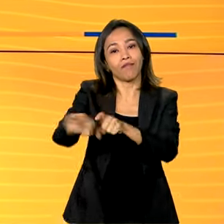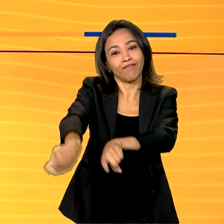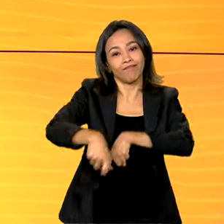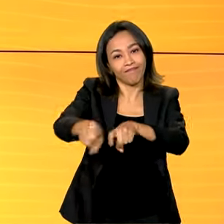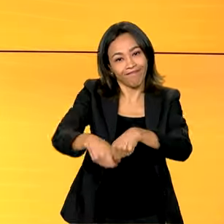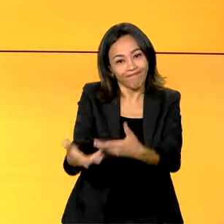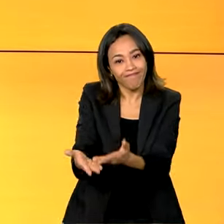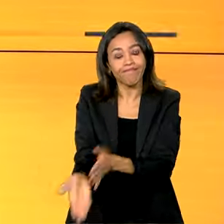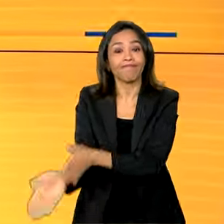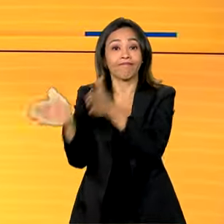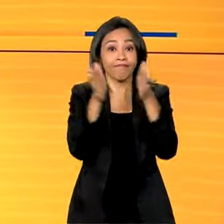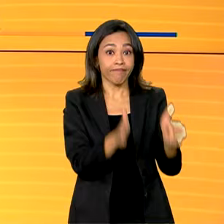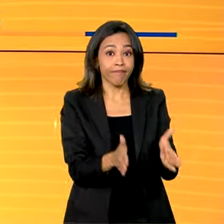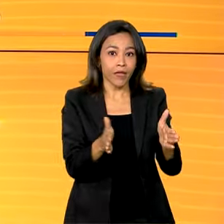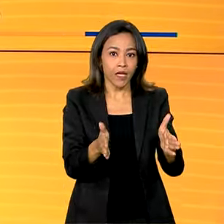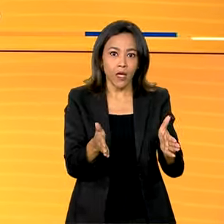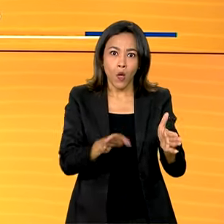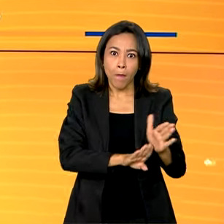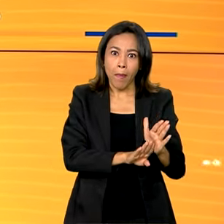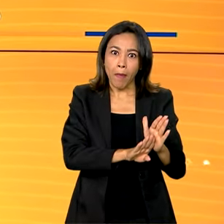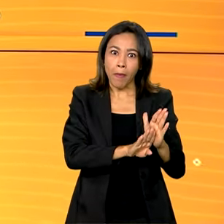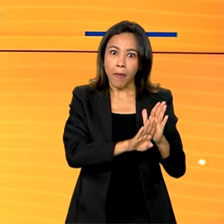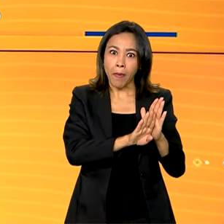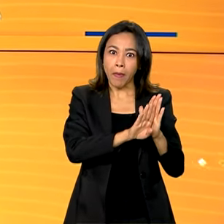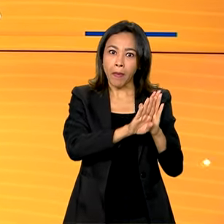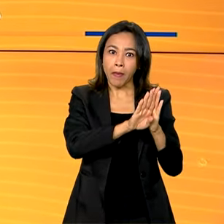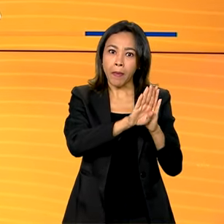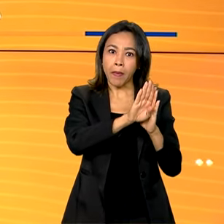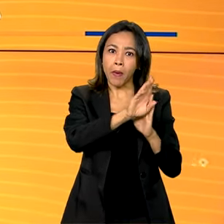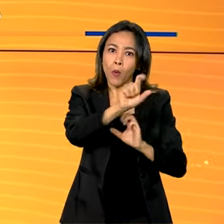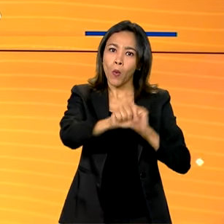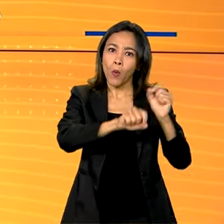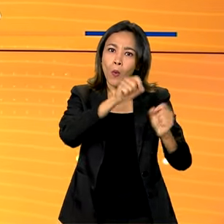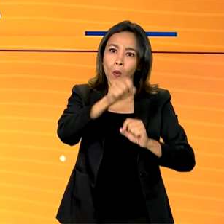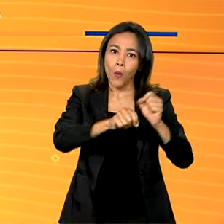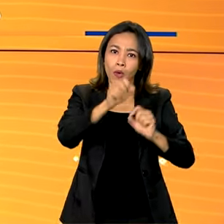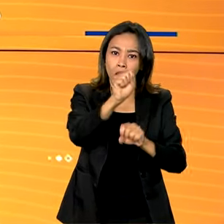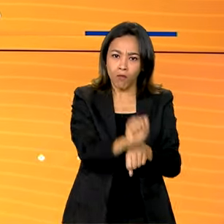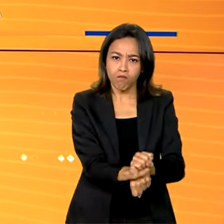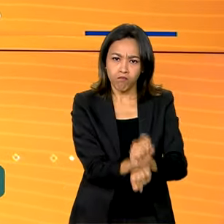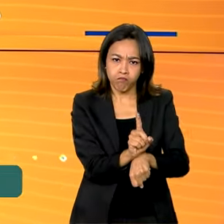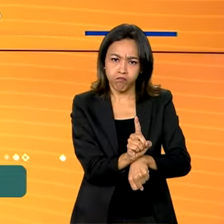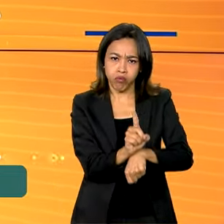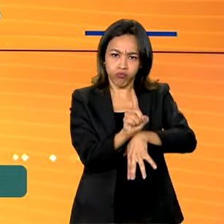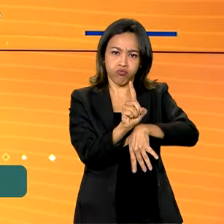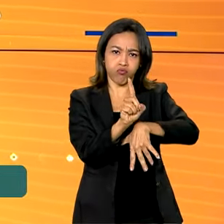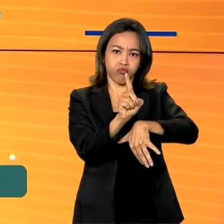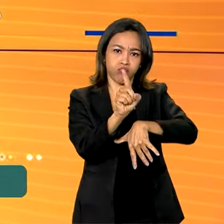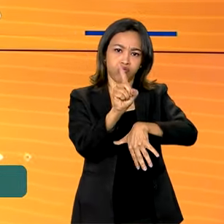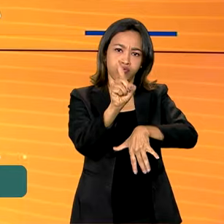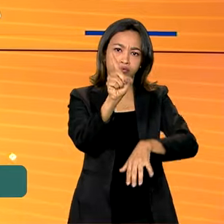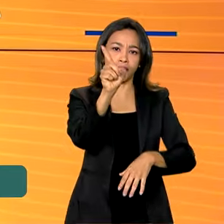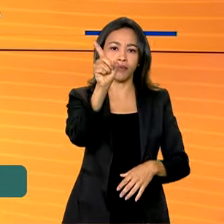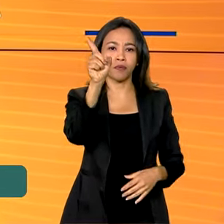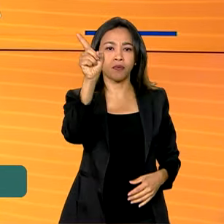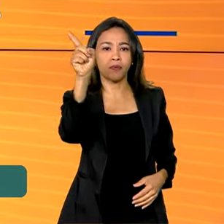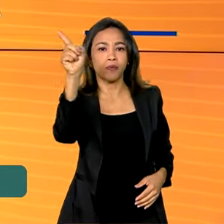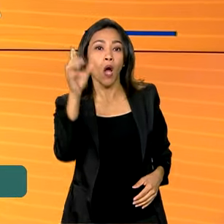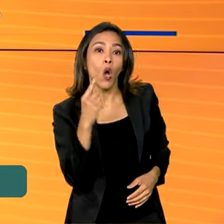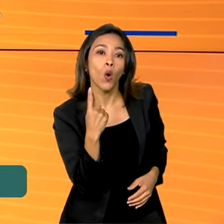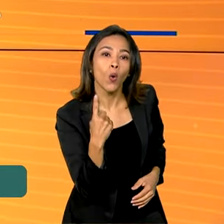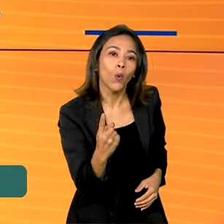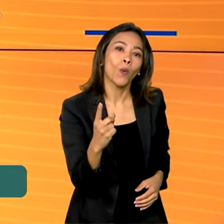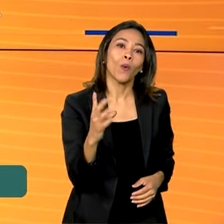mercado promissor e que só cresce é o setor aeroespacial, que deve movimentar aí R$ trilhão de dólares